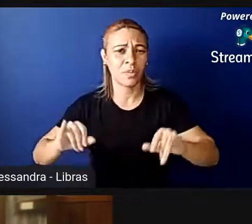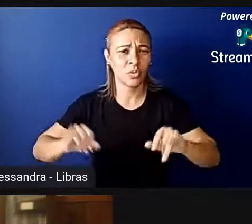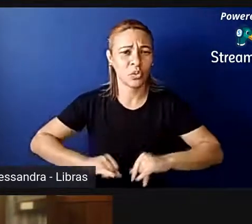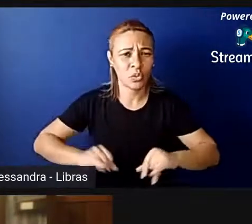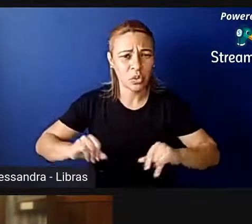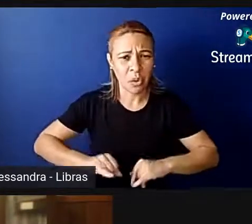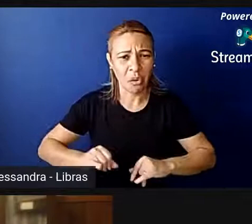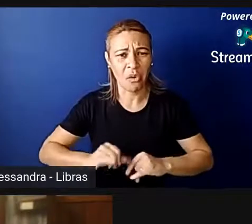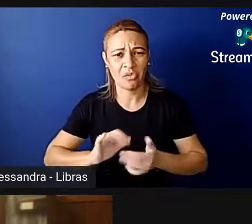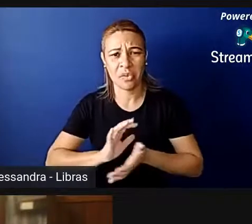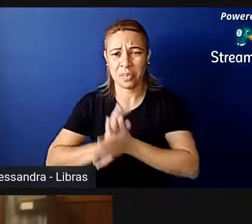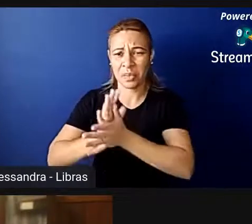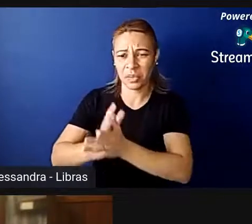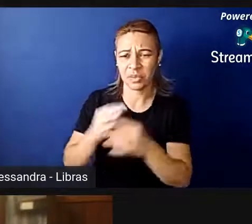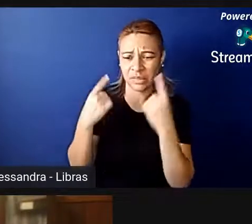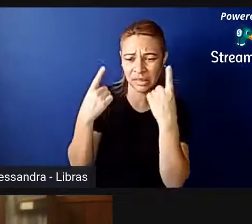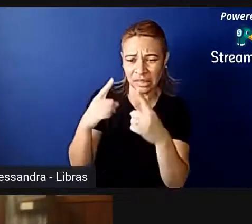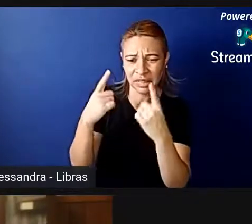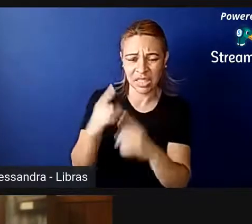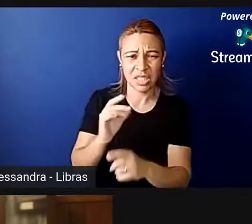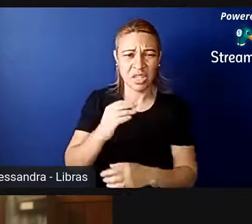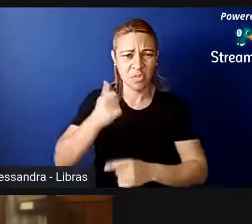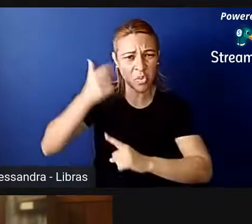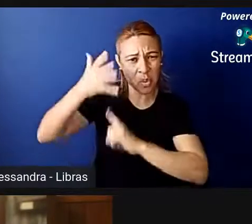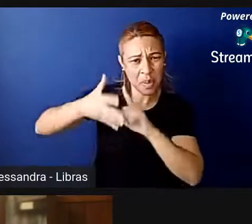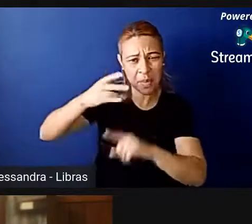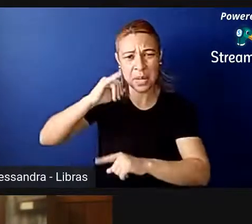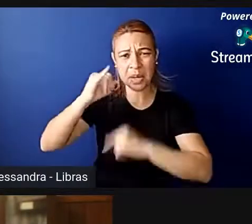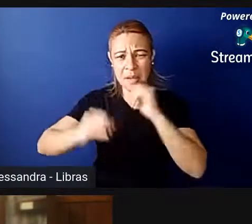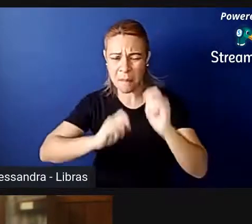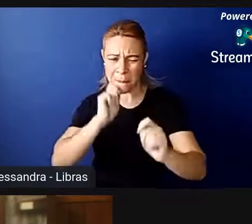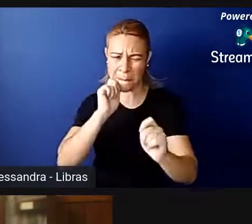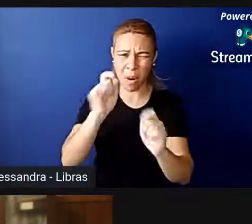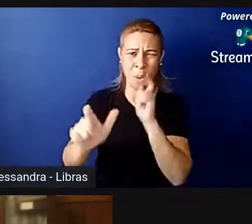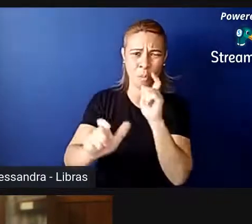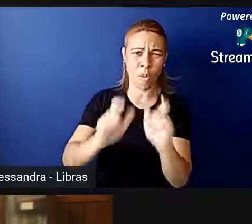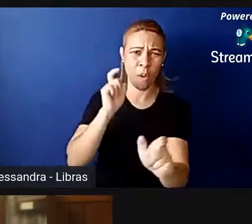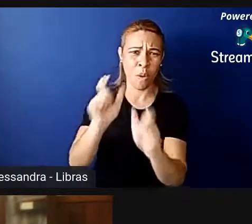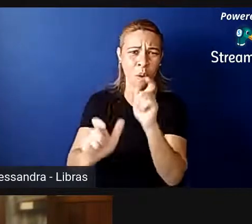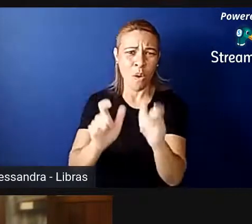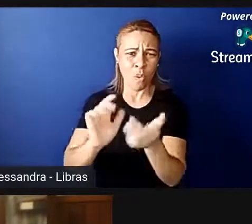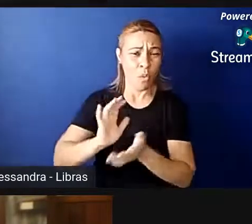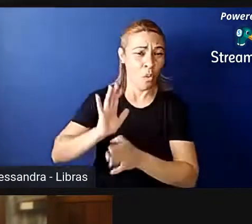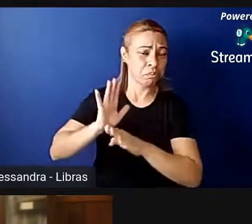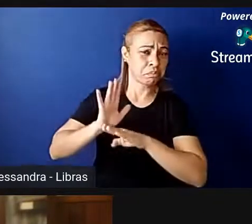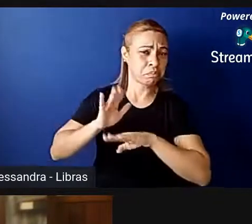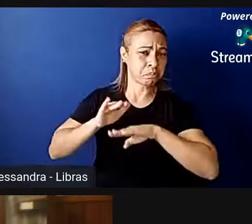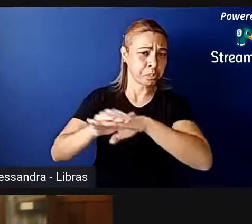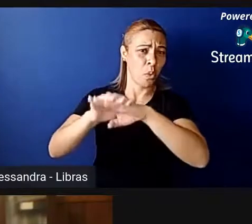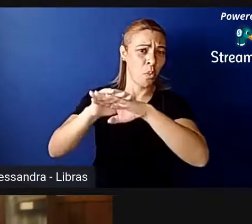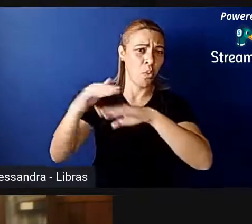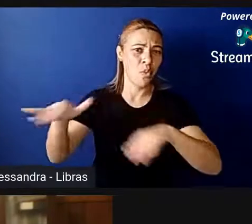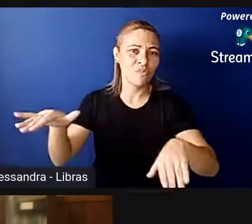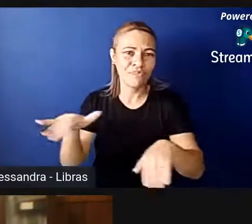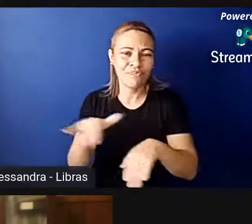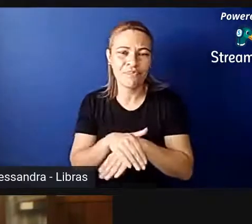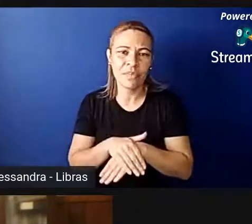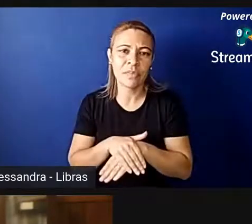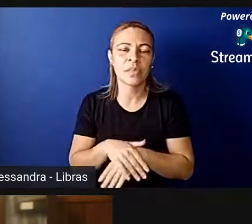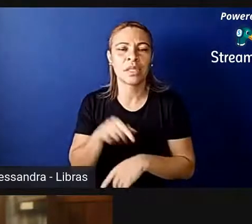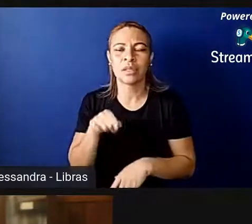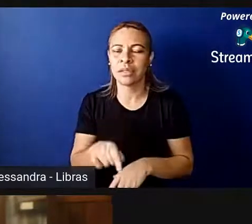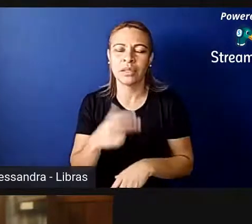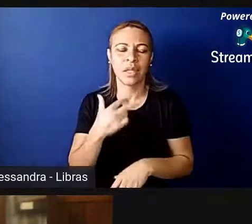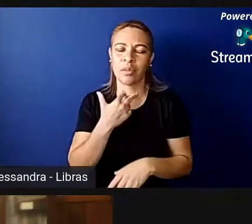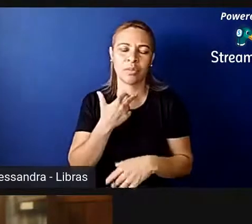online com discurso de ódio com agressões verbais, com ofensas, isso não pode ser tolerado por